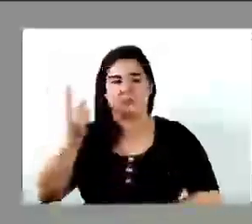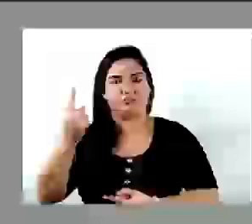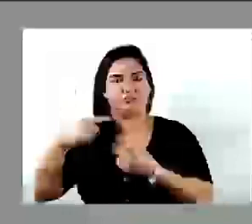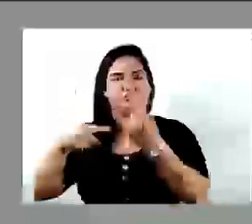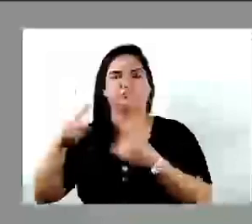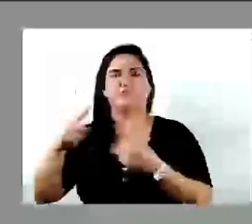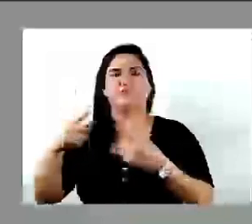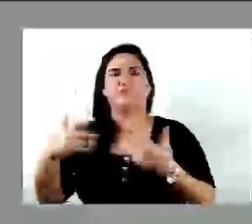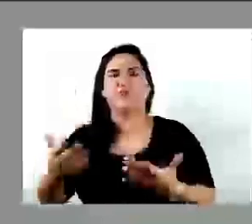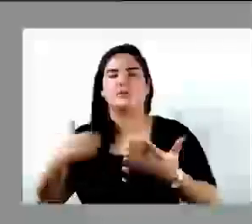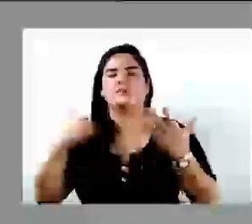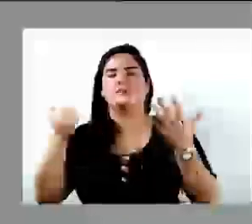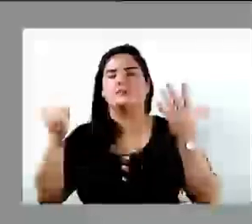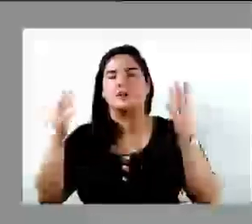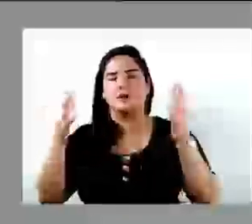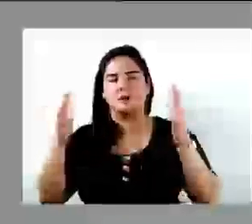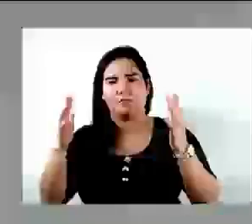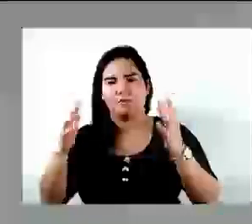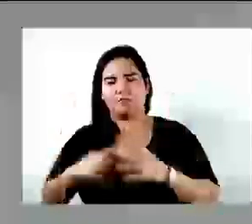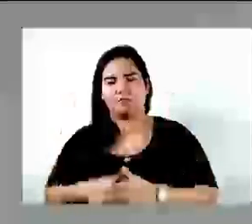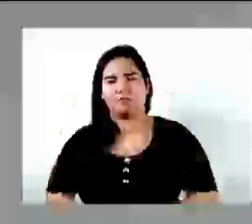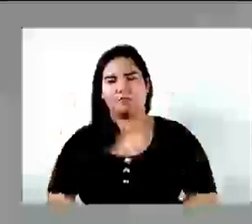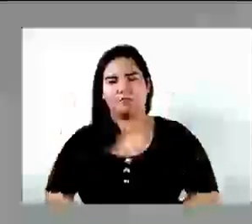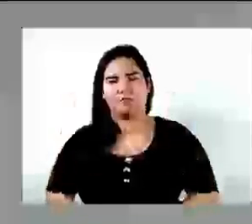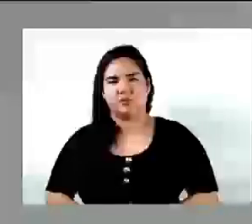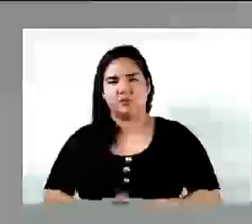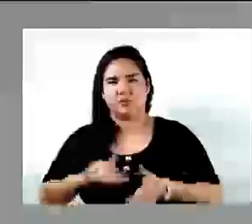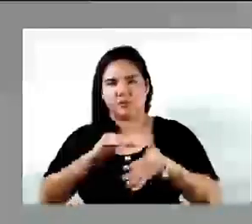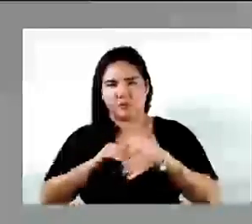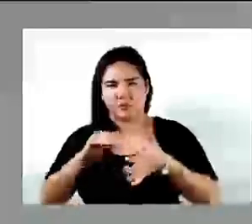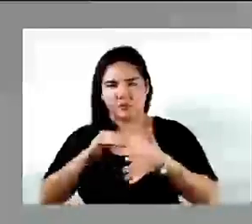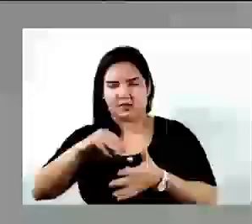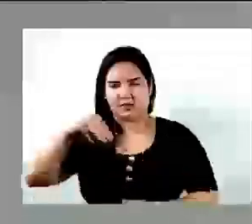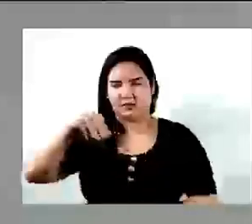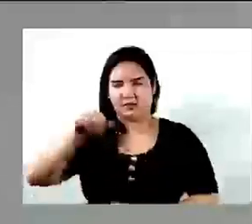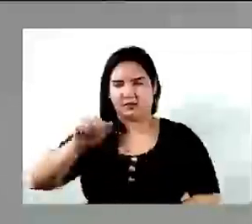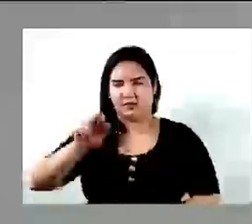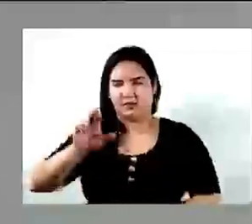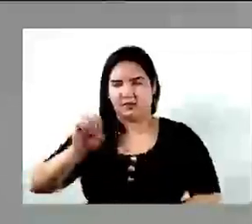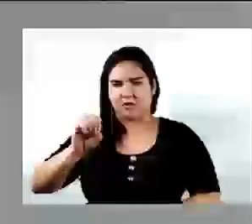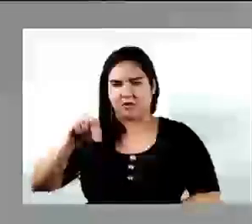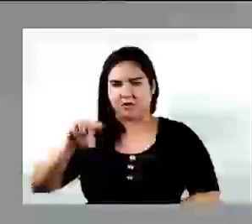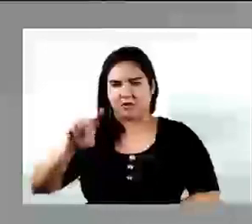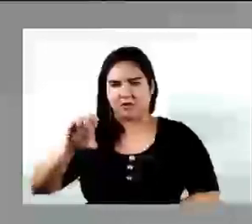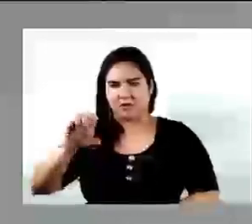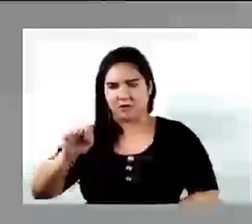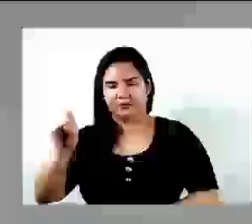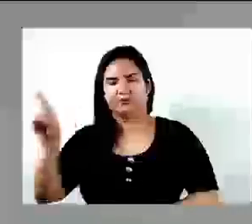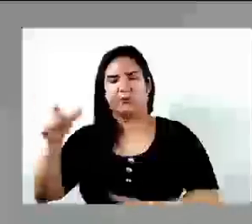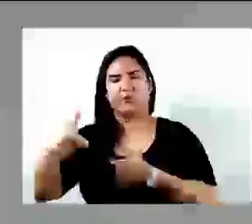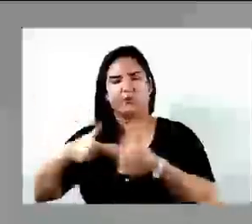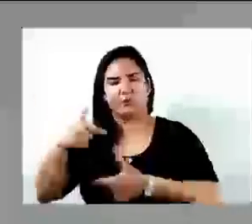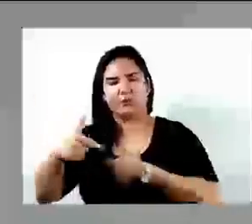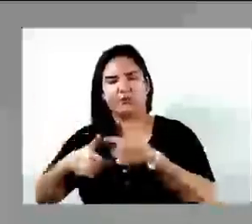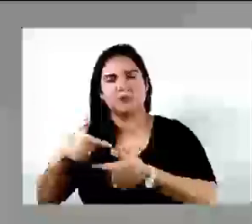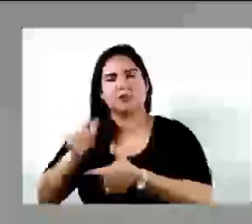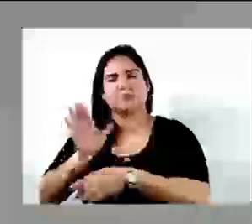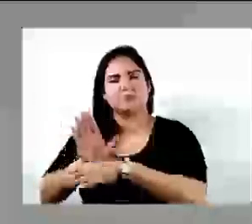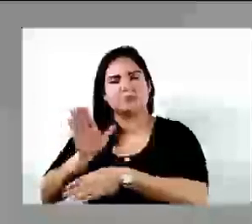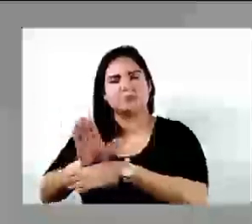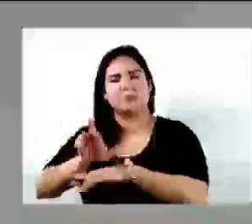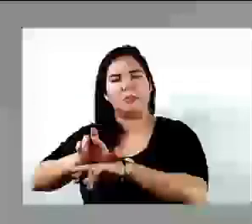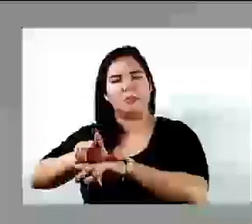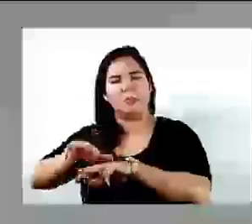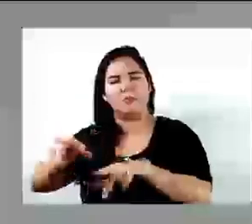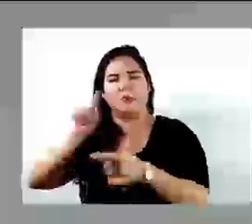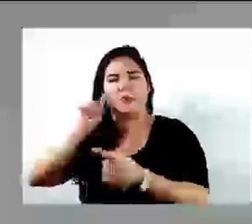parabenizar o secretário Marcondes por toda a atuação, por todo o trabalho que vem fazendo em prol do